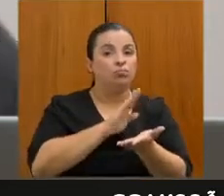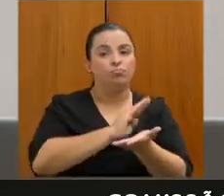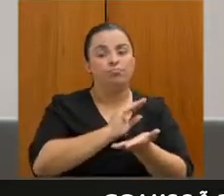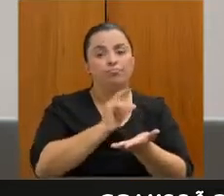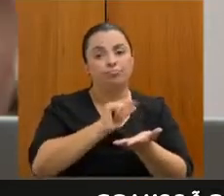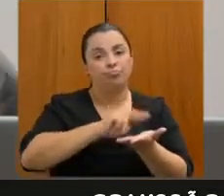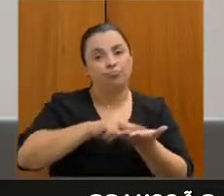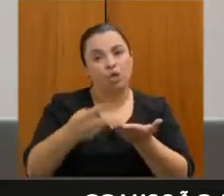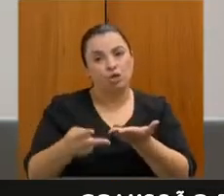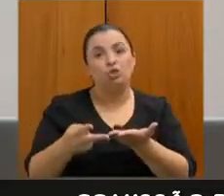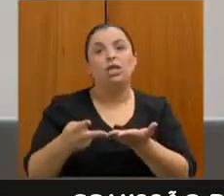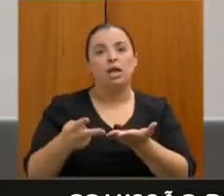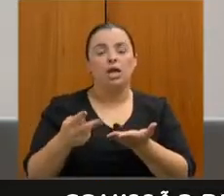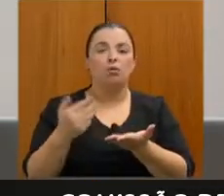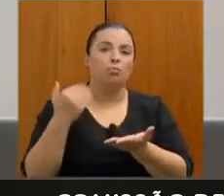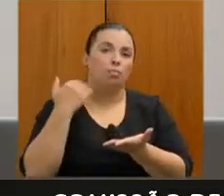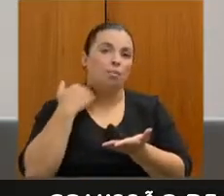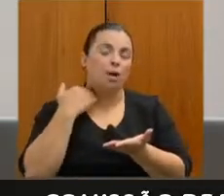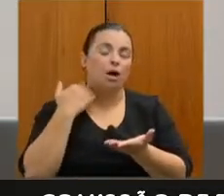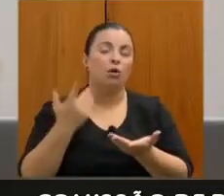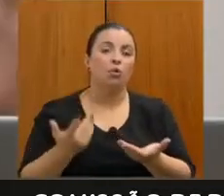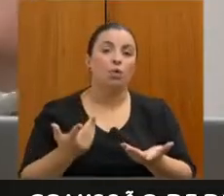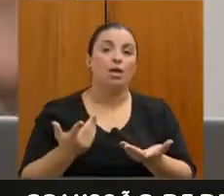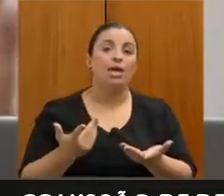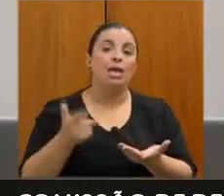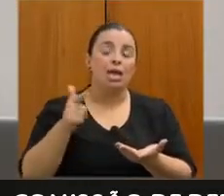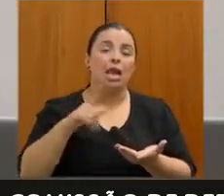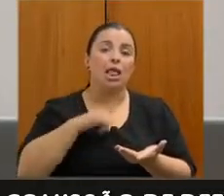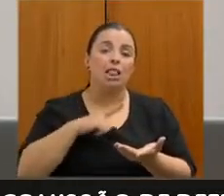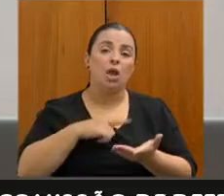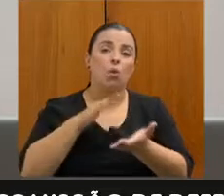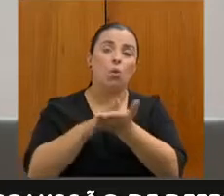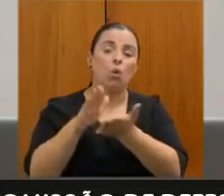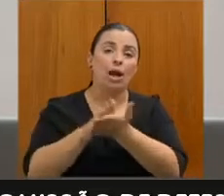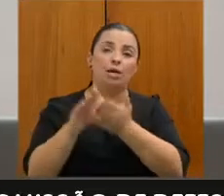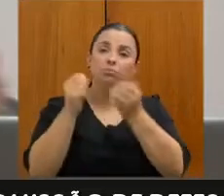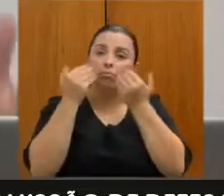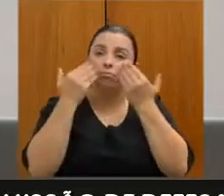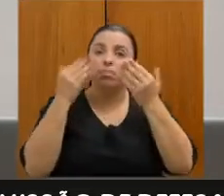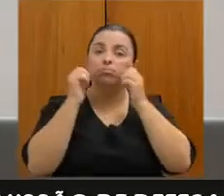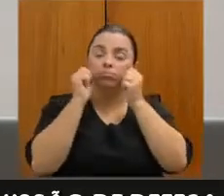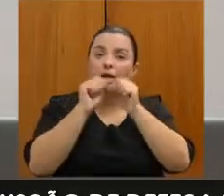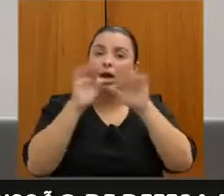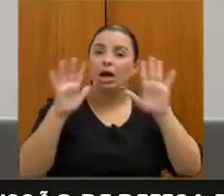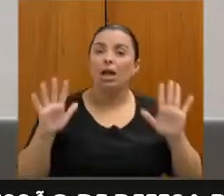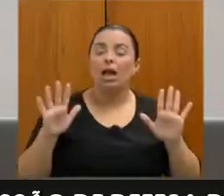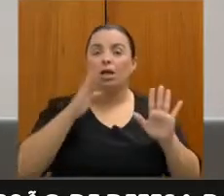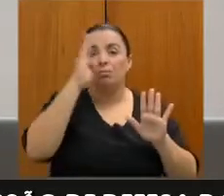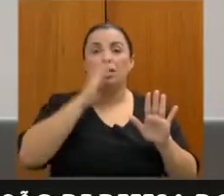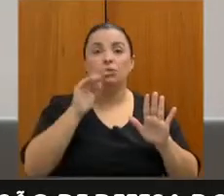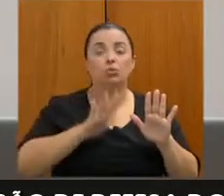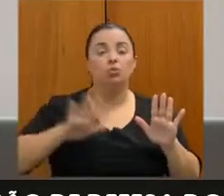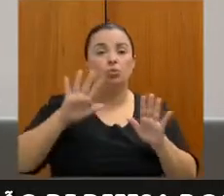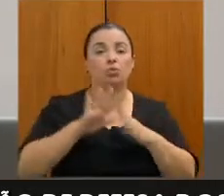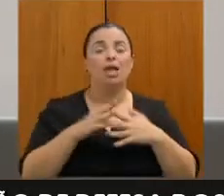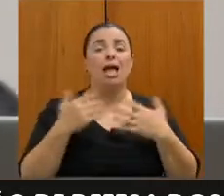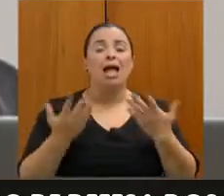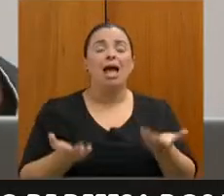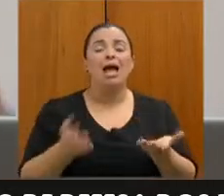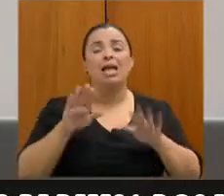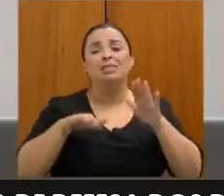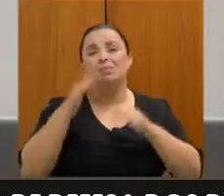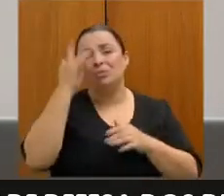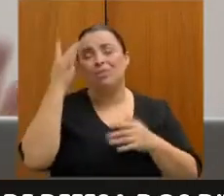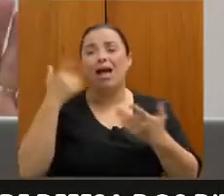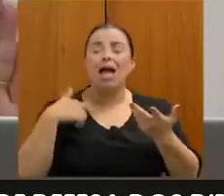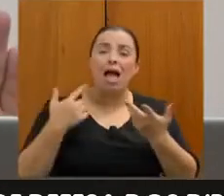mais transparentes do Brasil. Então, aquele questionamento, mas nós vamos passar recurso em dinheiro para as APAES, a APAES